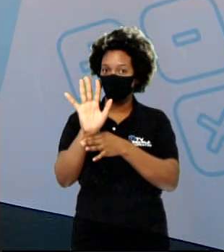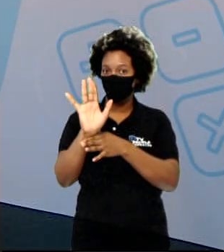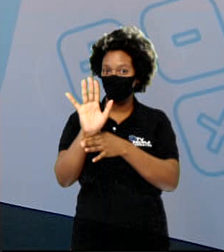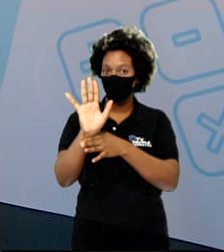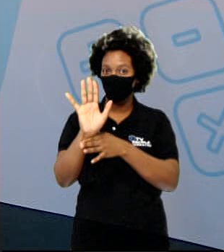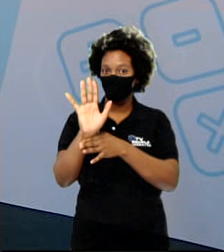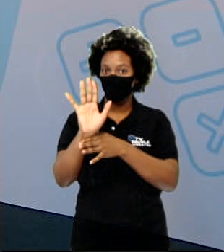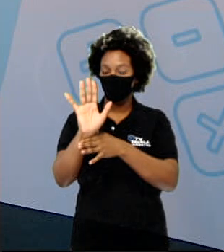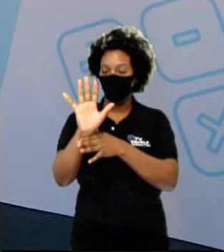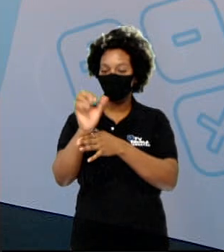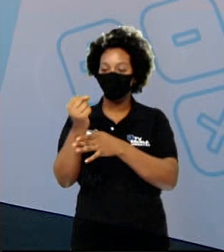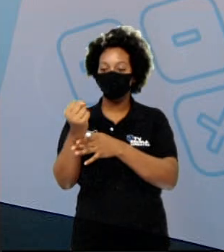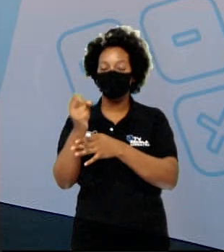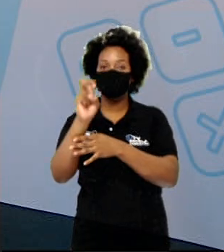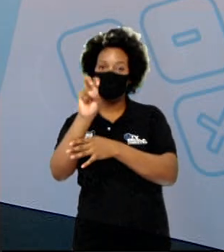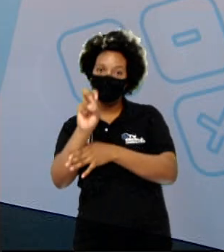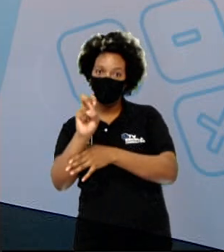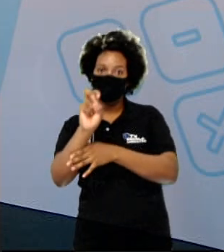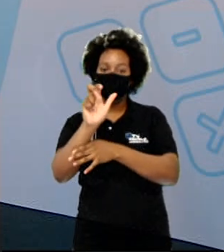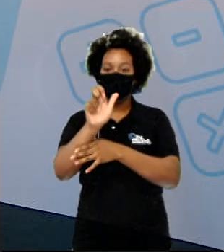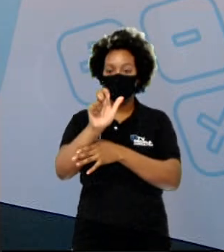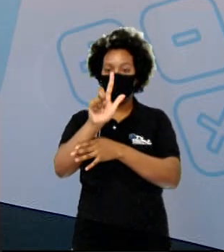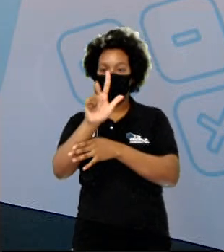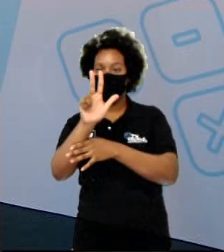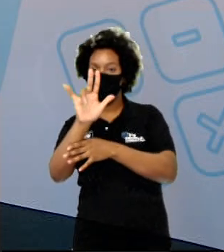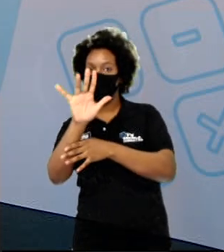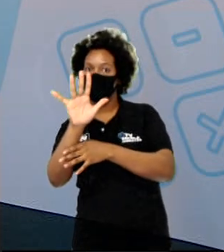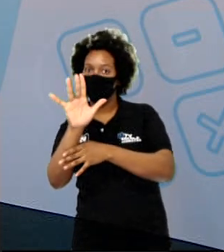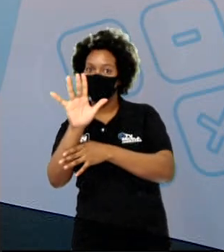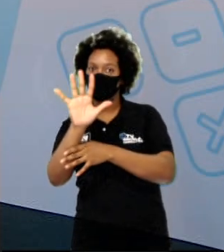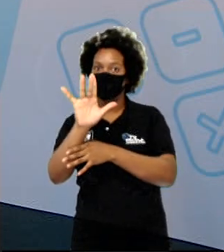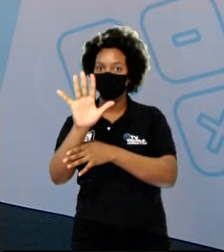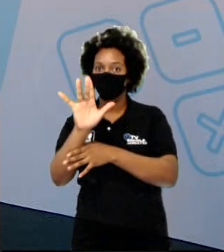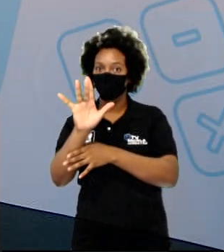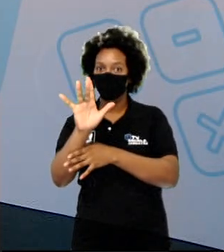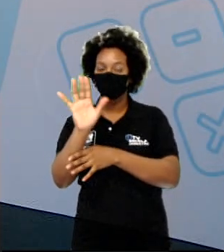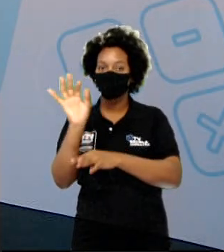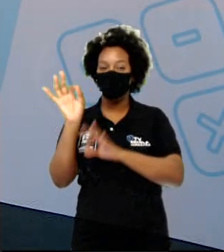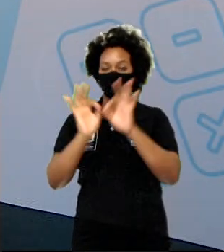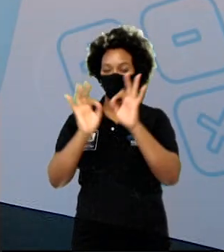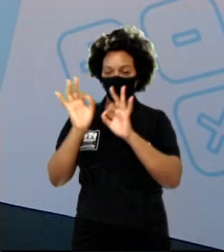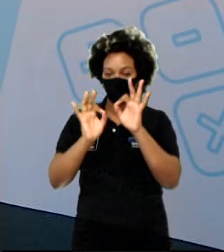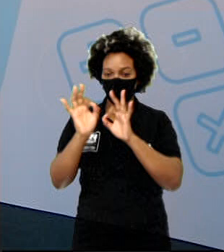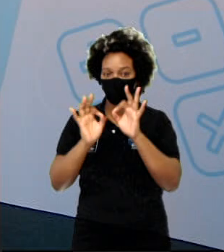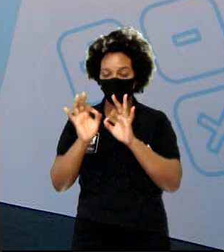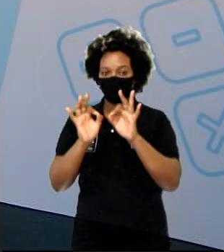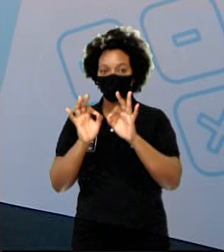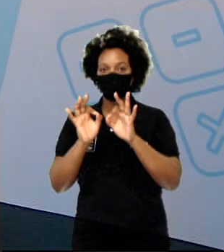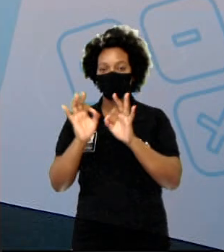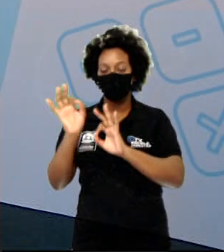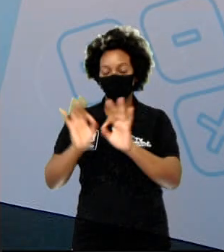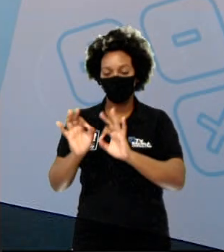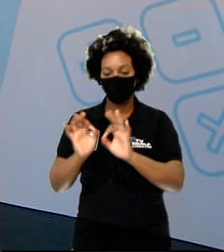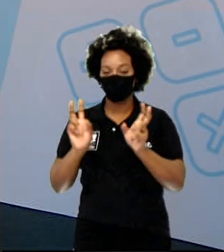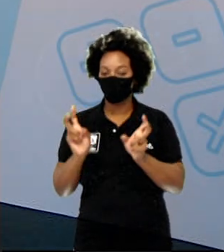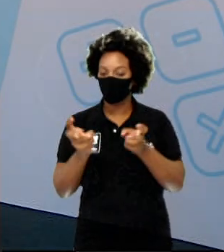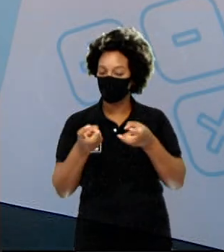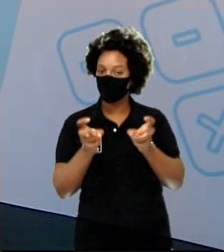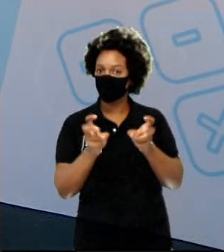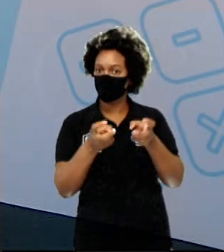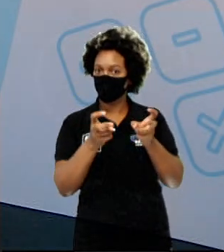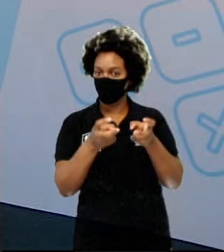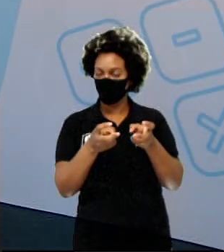com cinco dedos, a possibilidade de formar pinças e de trabalhar artefatos,